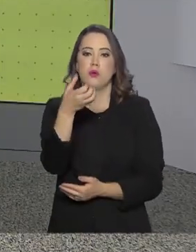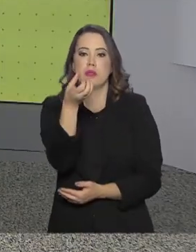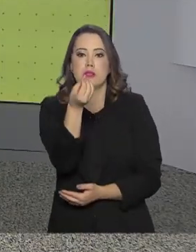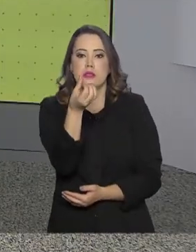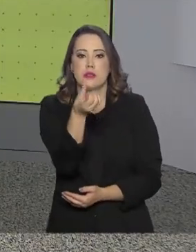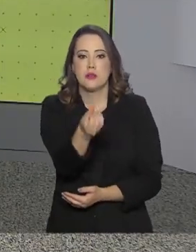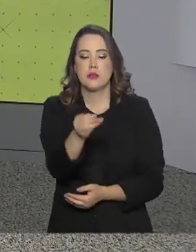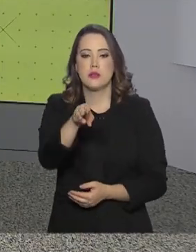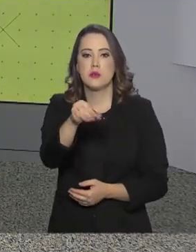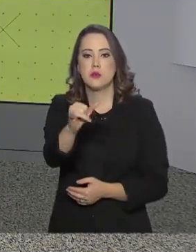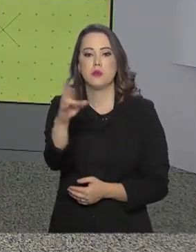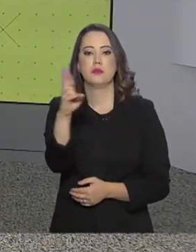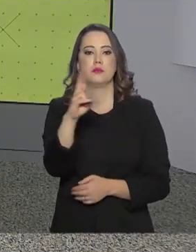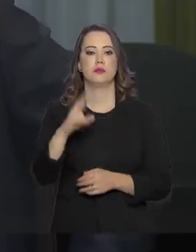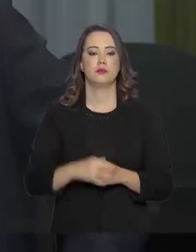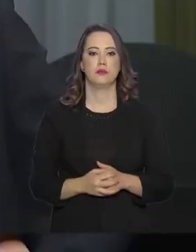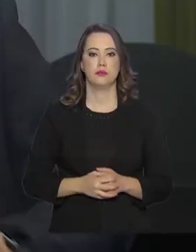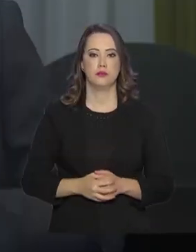bilhões de reais.